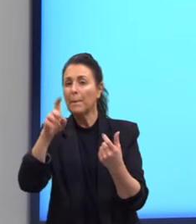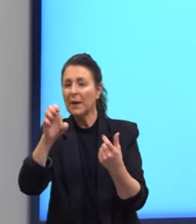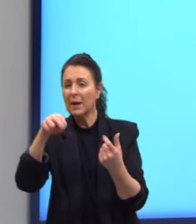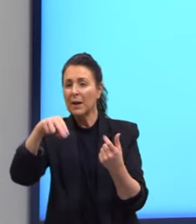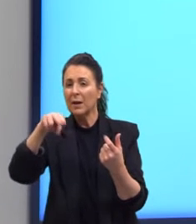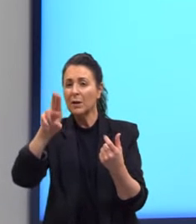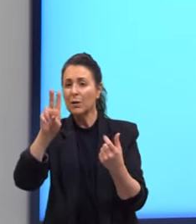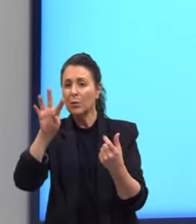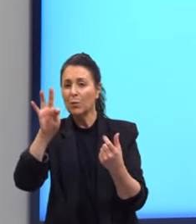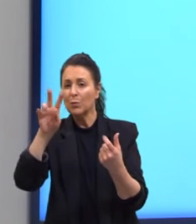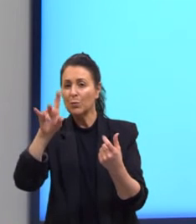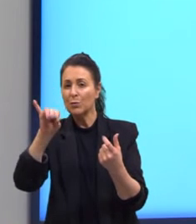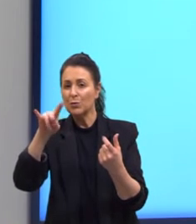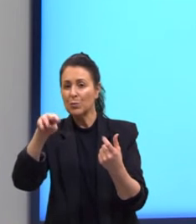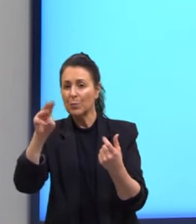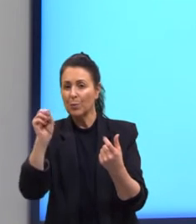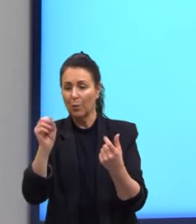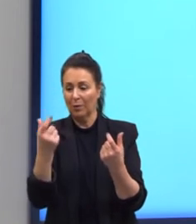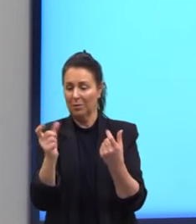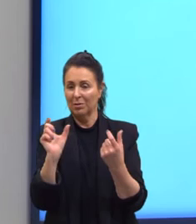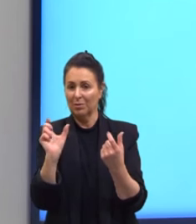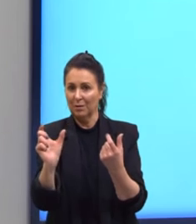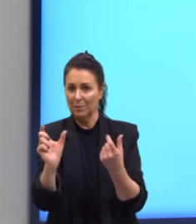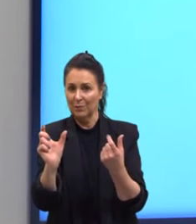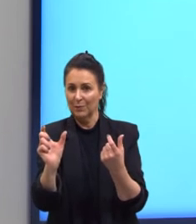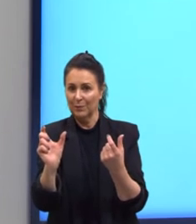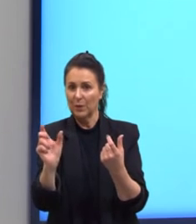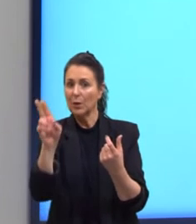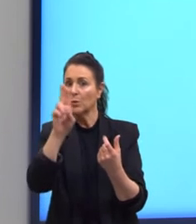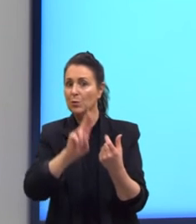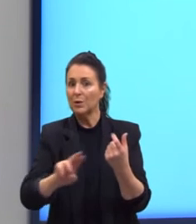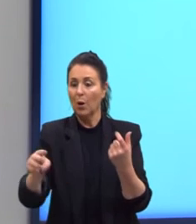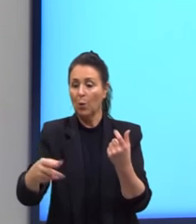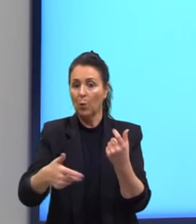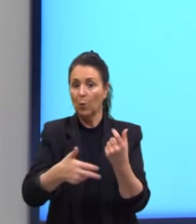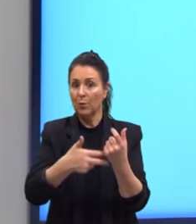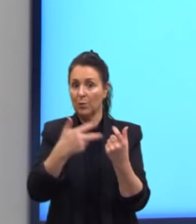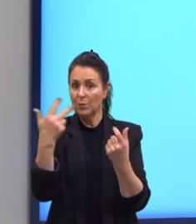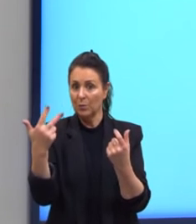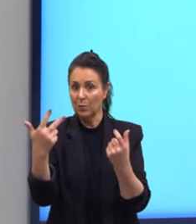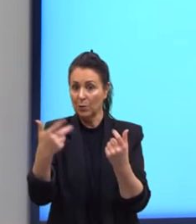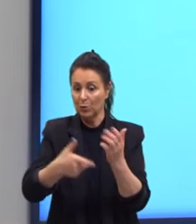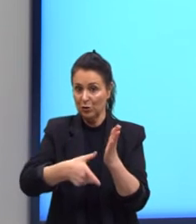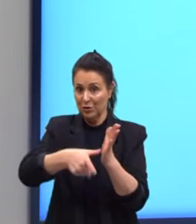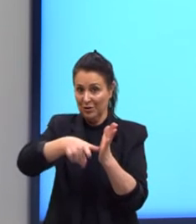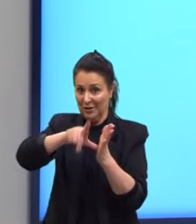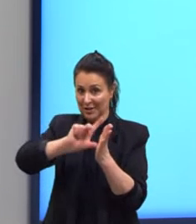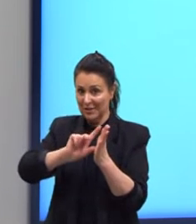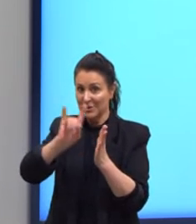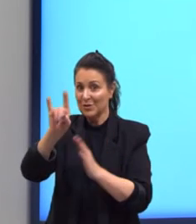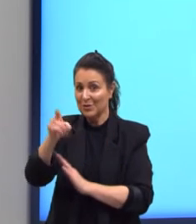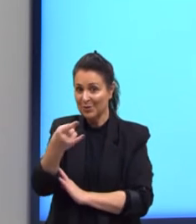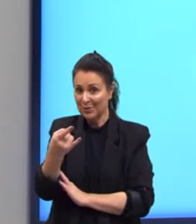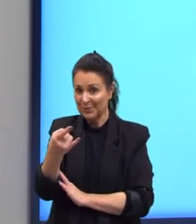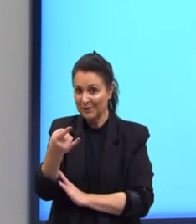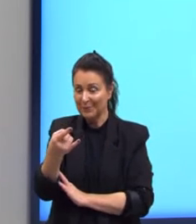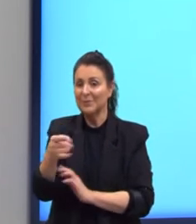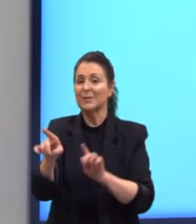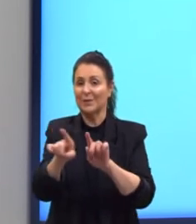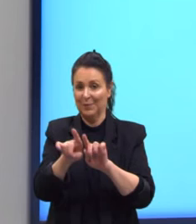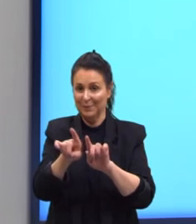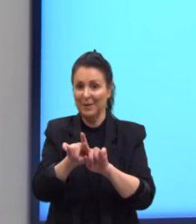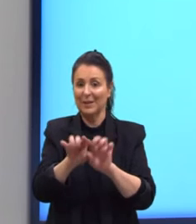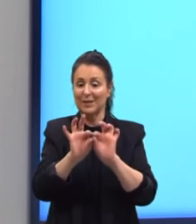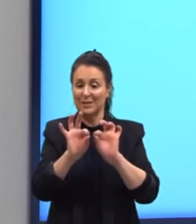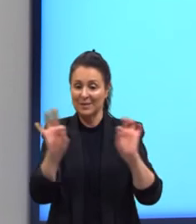distância dos extremos. Se eu pegar o terceiro termo e o antepenúltimo também são equidistantes.